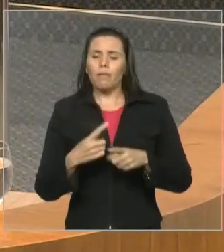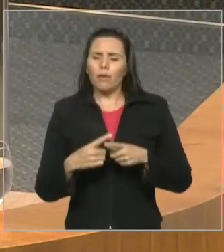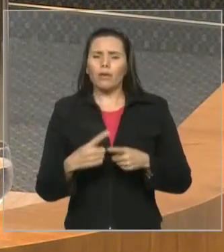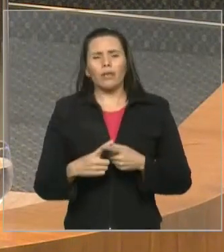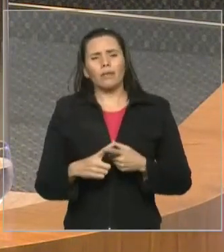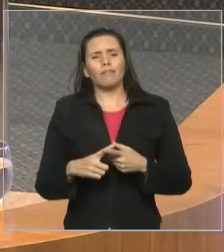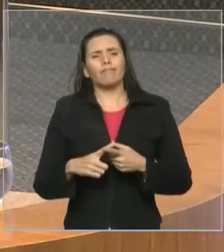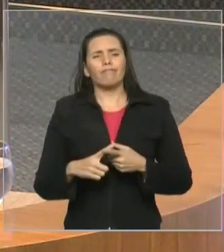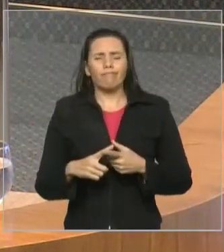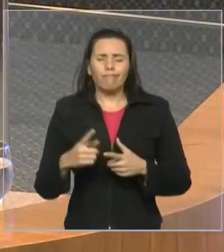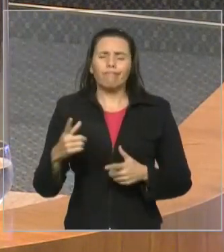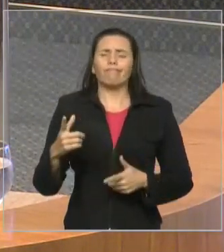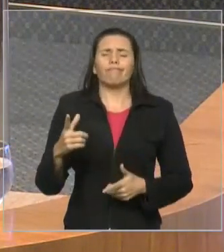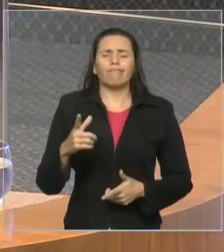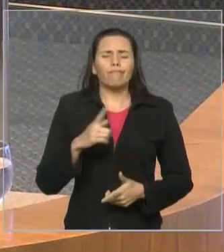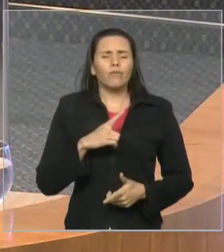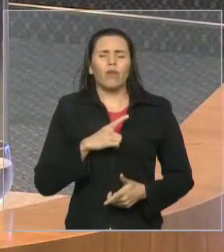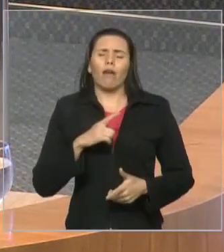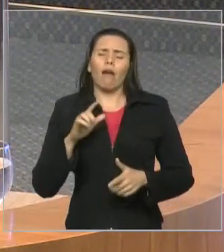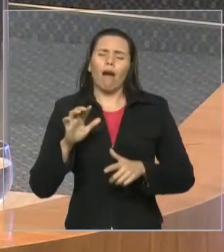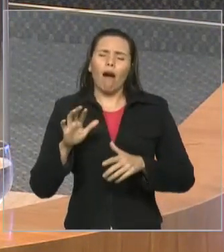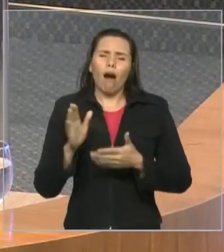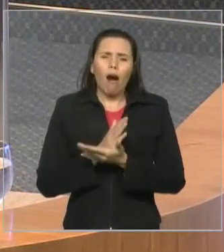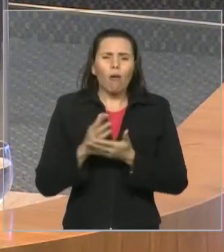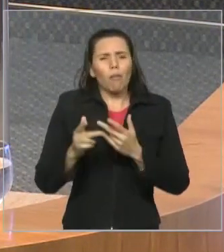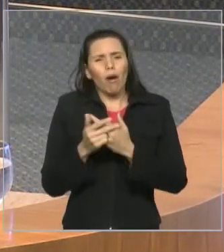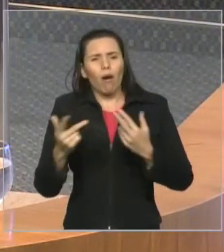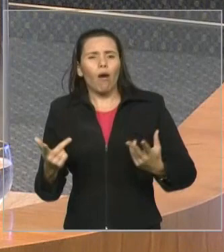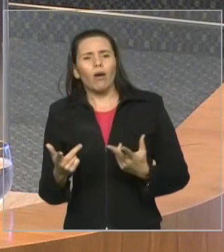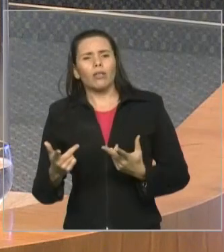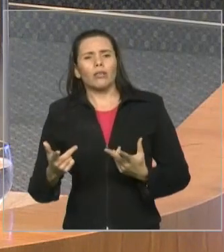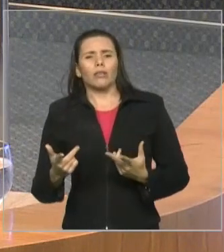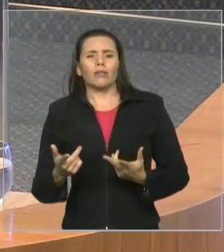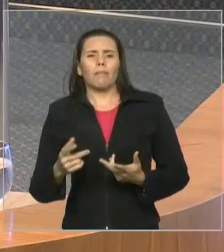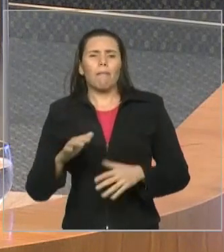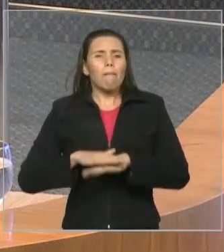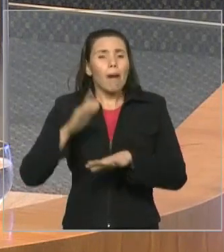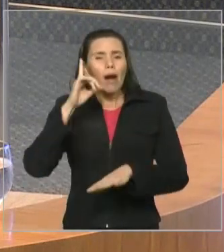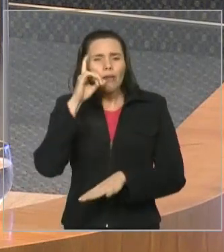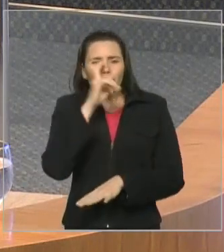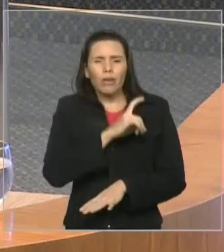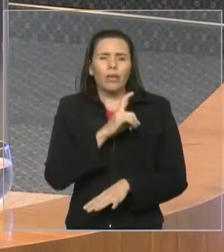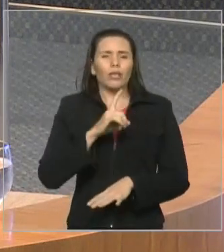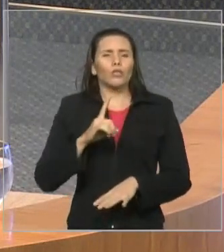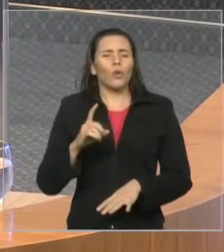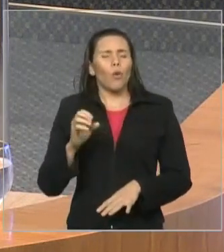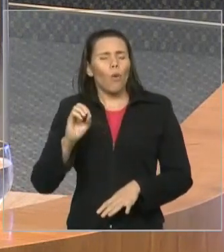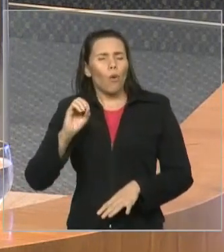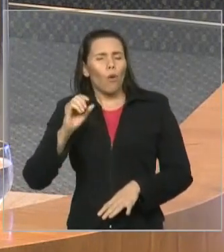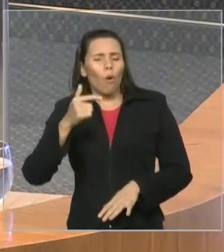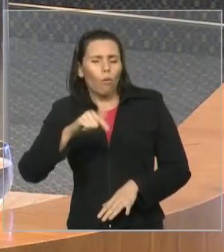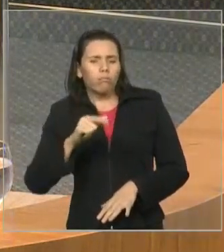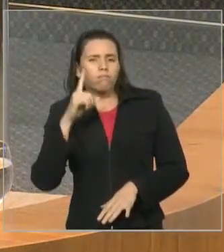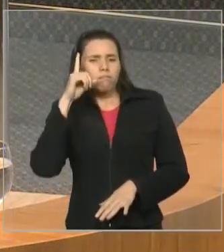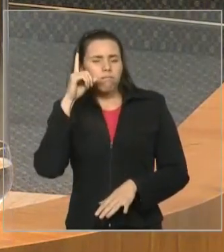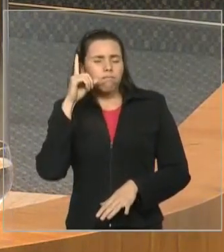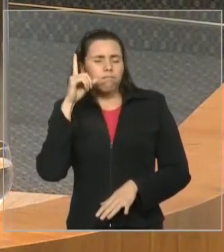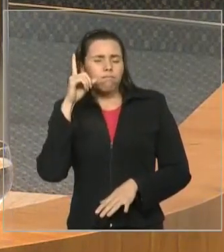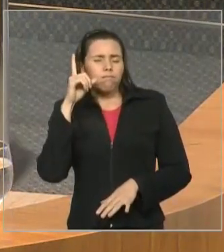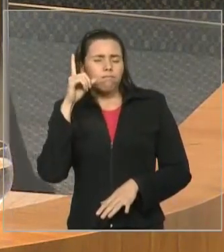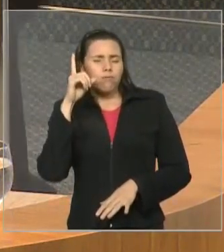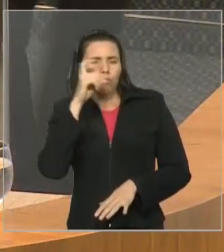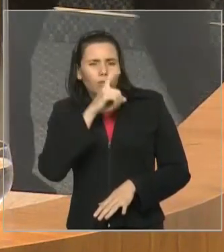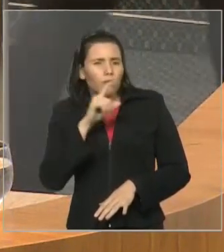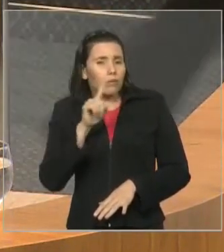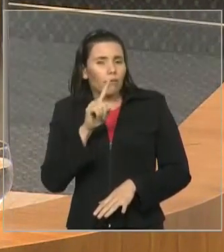E uma das... E me permita dizer isso, em uma das vezes que nós estávamos em uma agenda de governo, então, eu acho que também